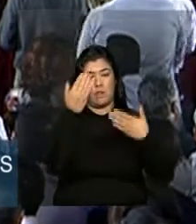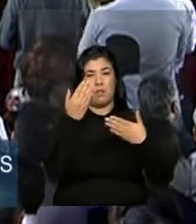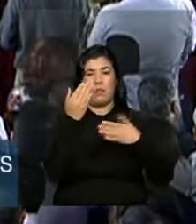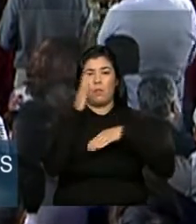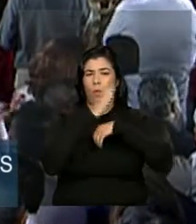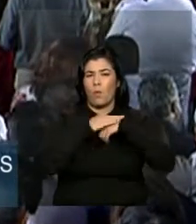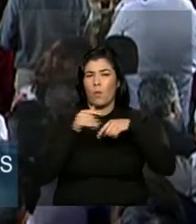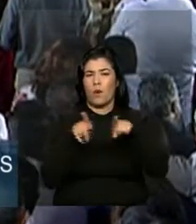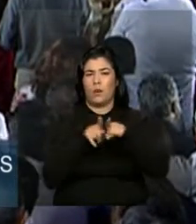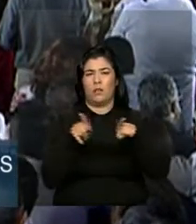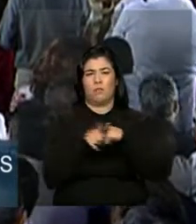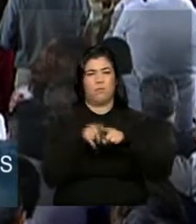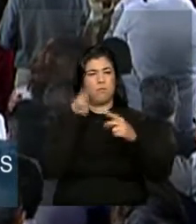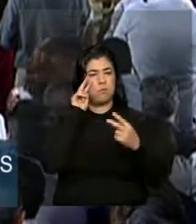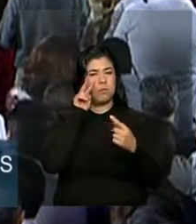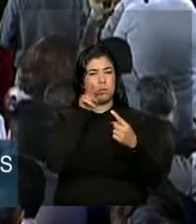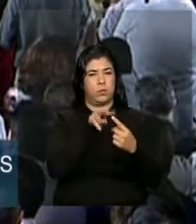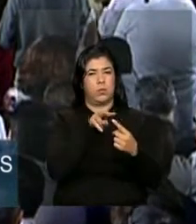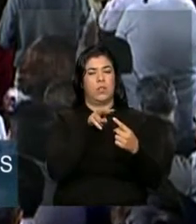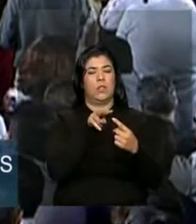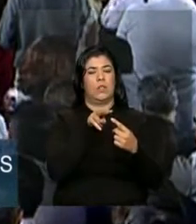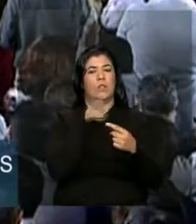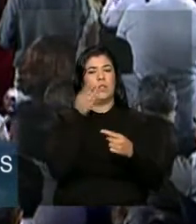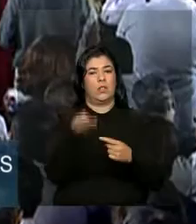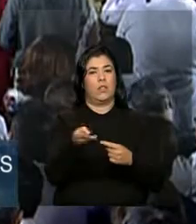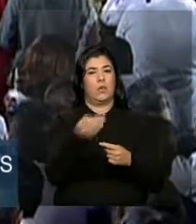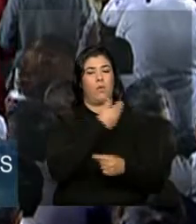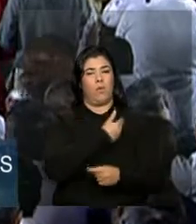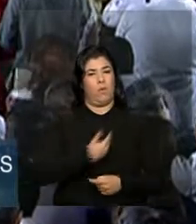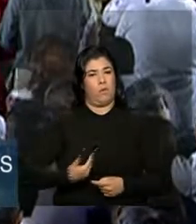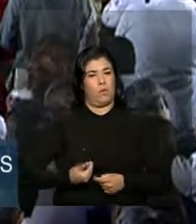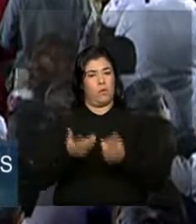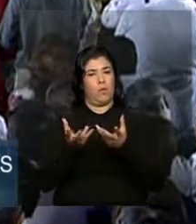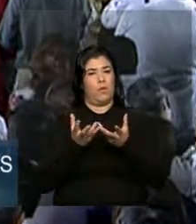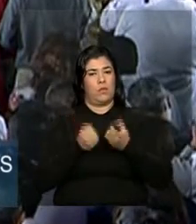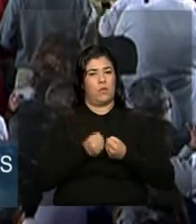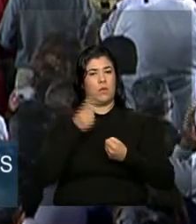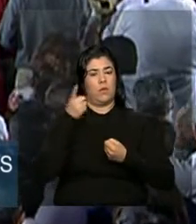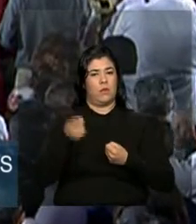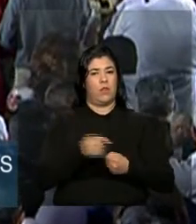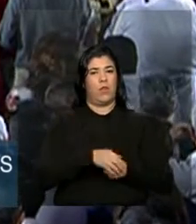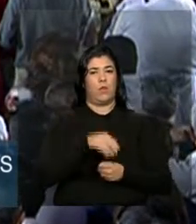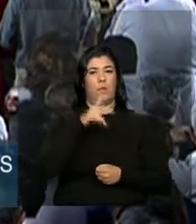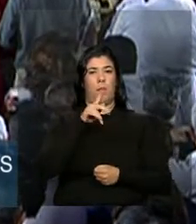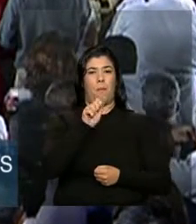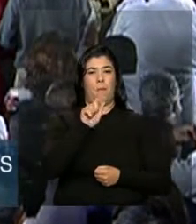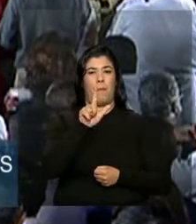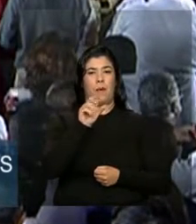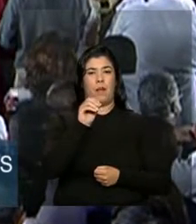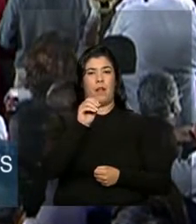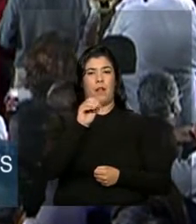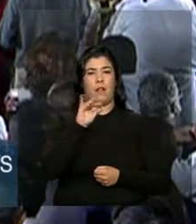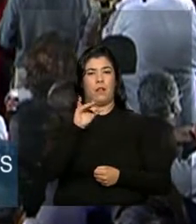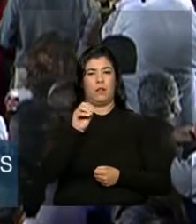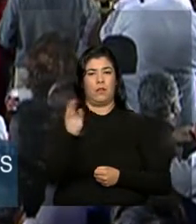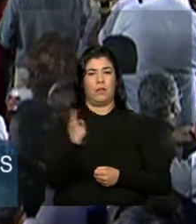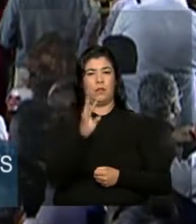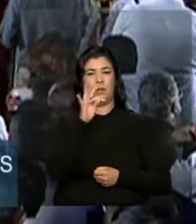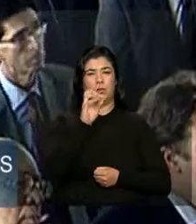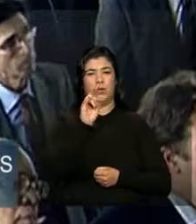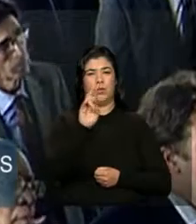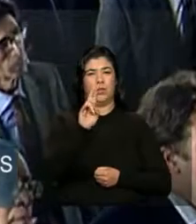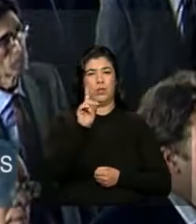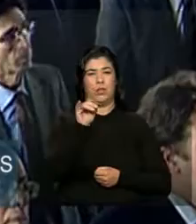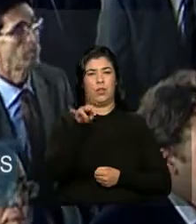pela atenção que o governador Fernando Pimentel nos recebeu no Palácio Tiradentes. Então eu digo a vocês,